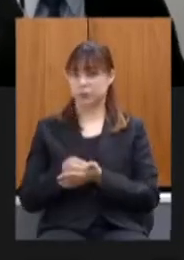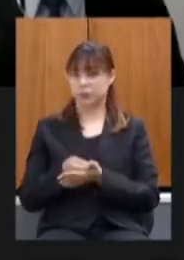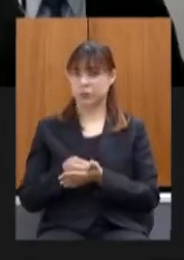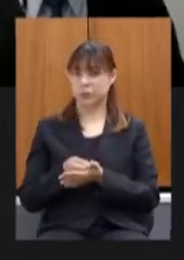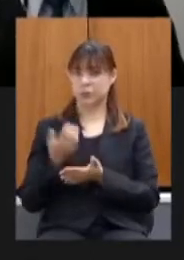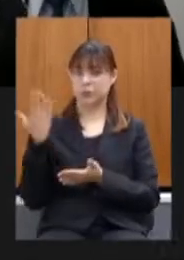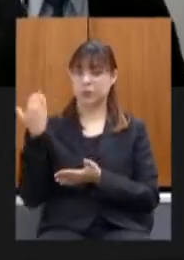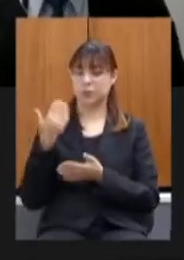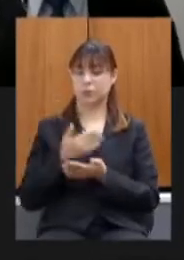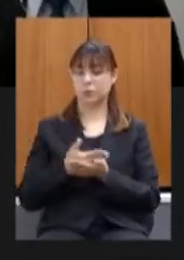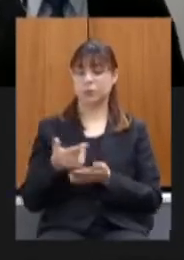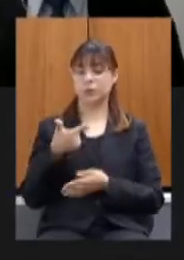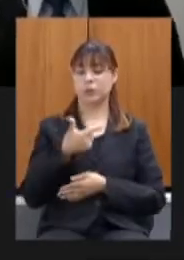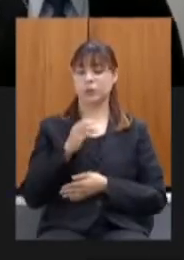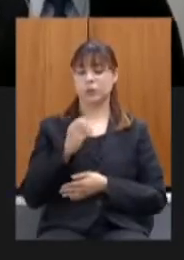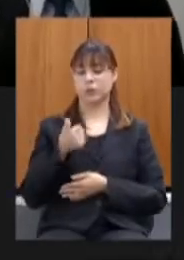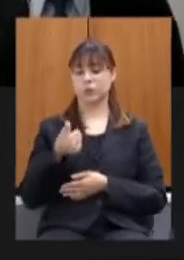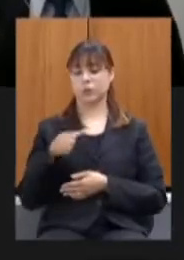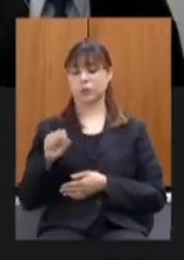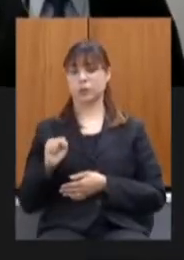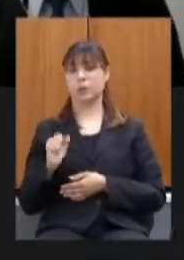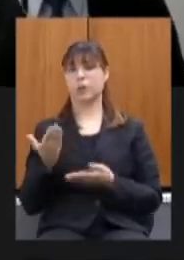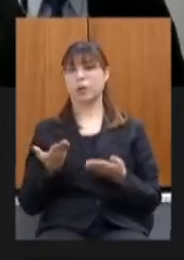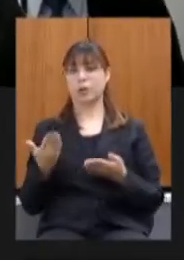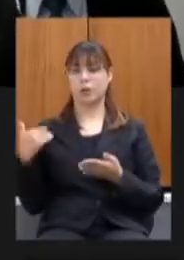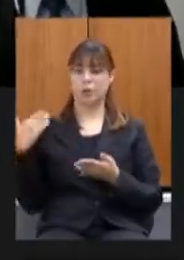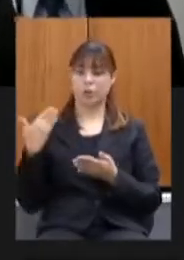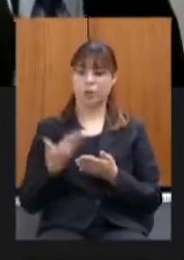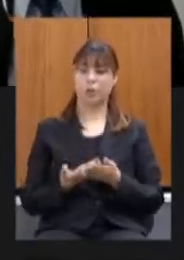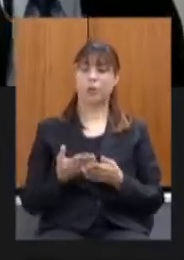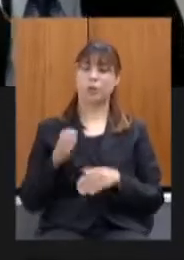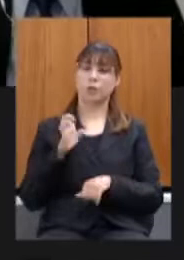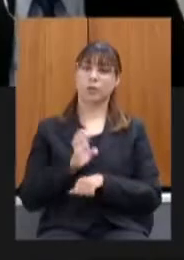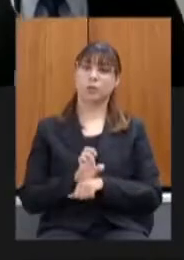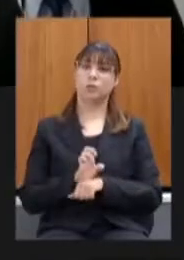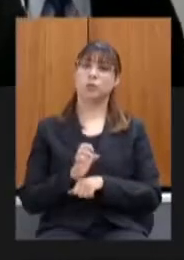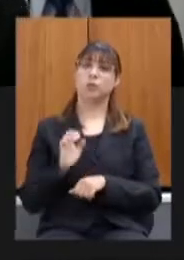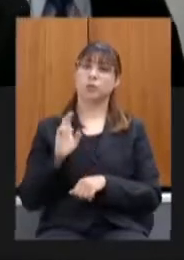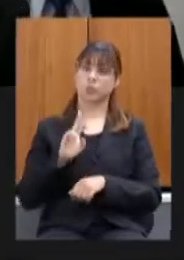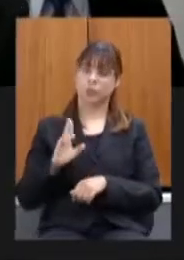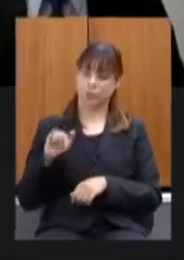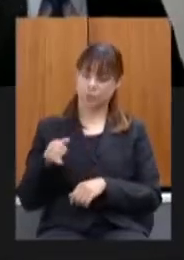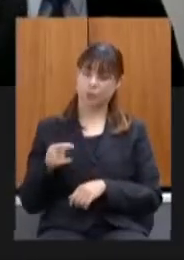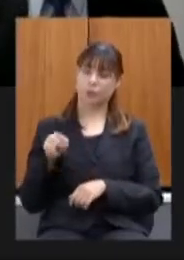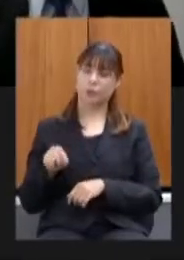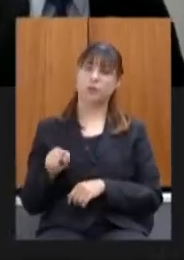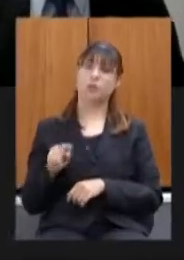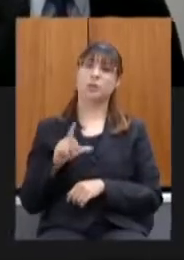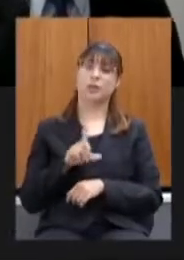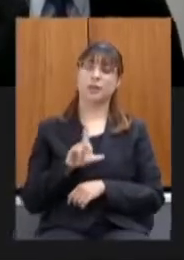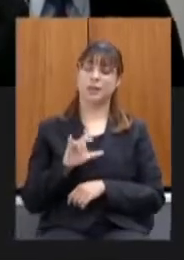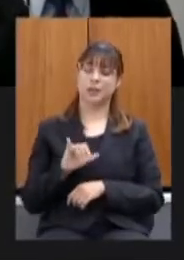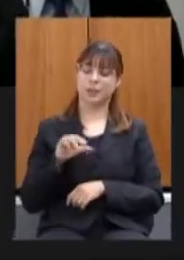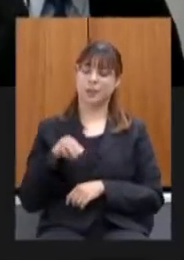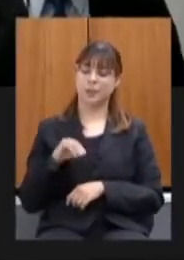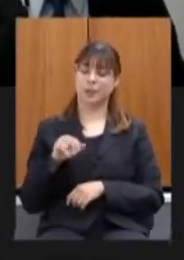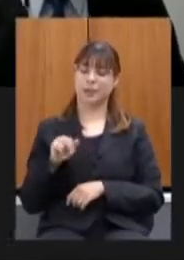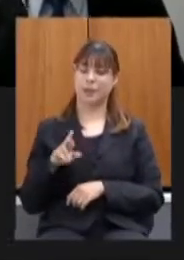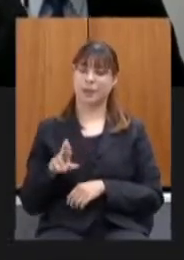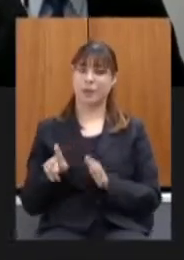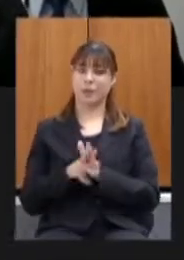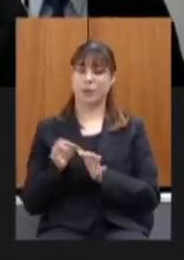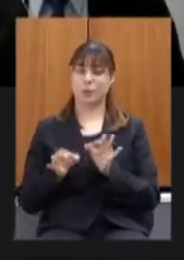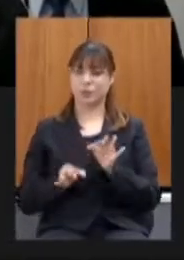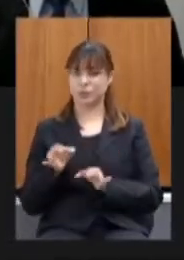2018 e o estado vem até hoje usufruindo dessa liminar e isso faz com que o comprometimento da